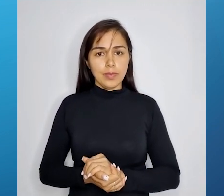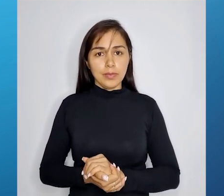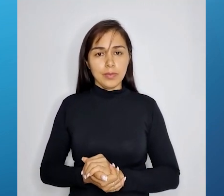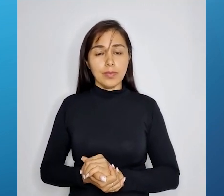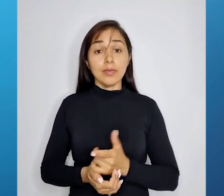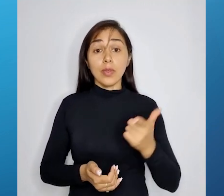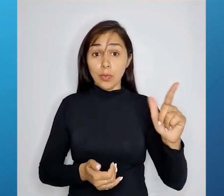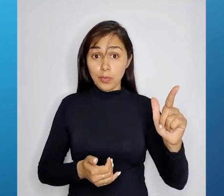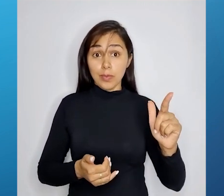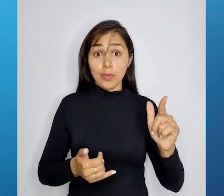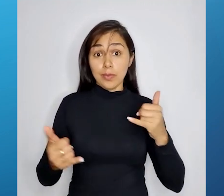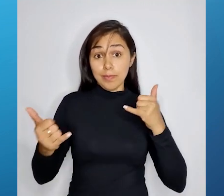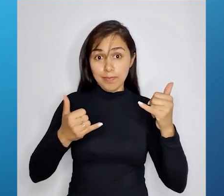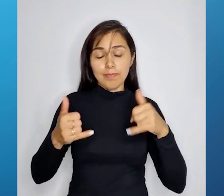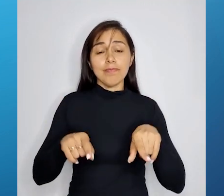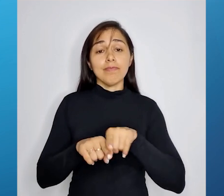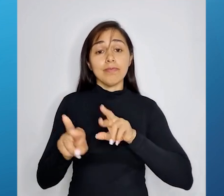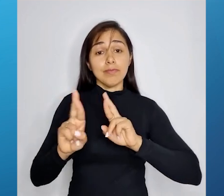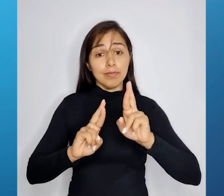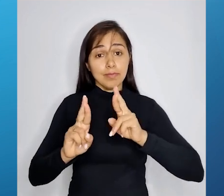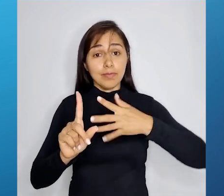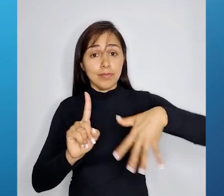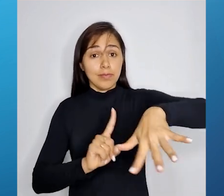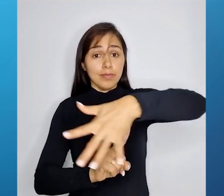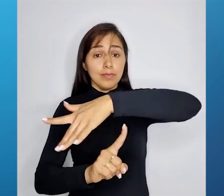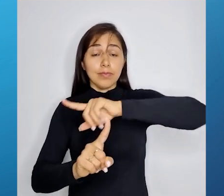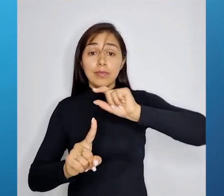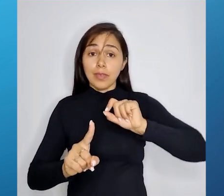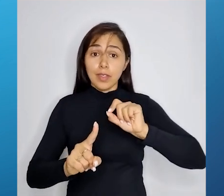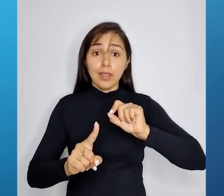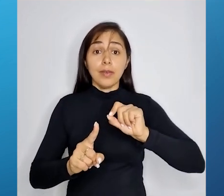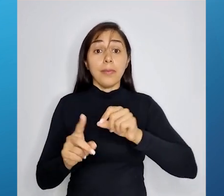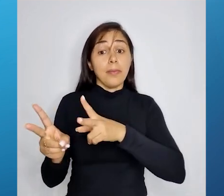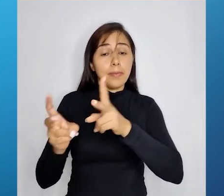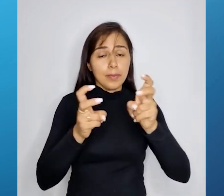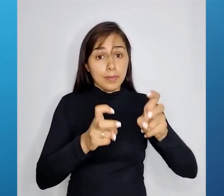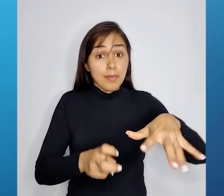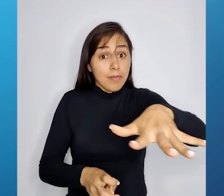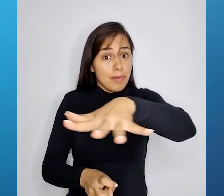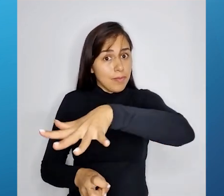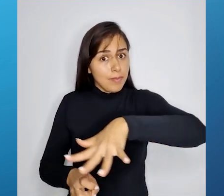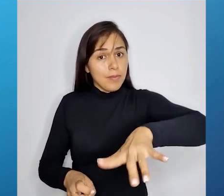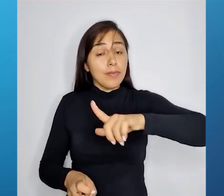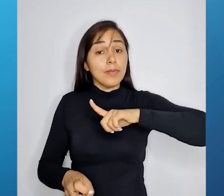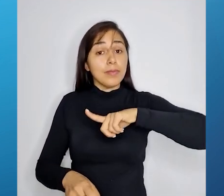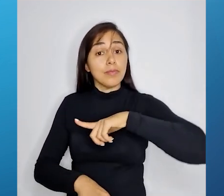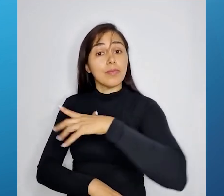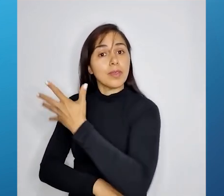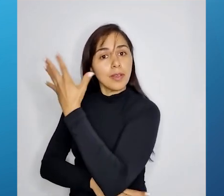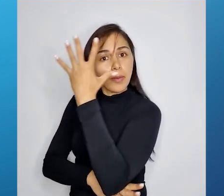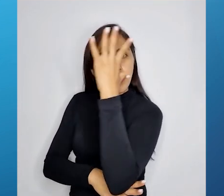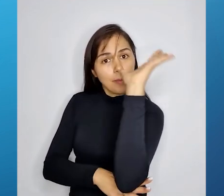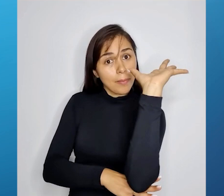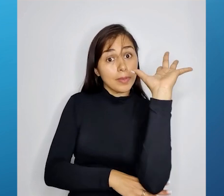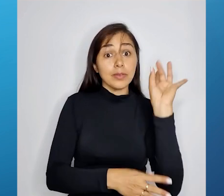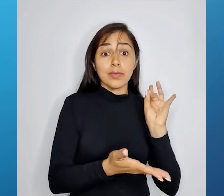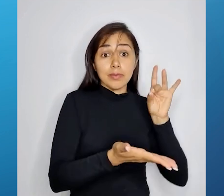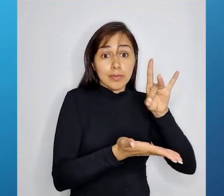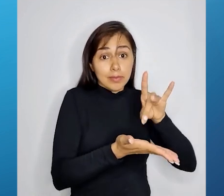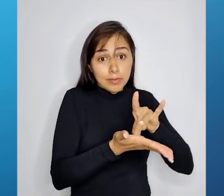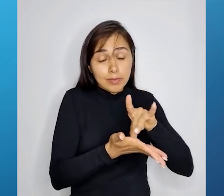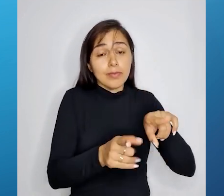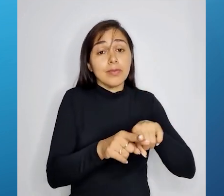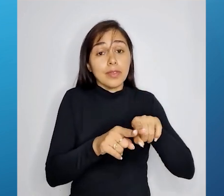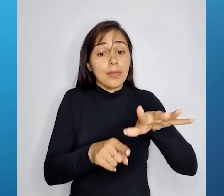O outro índice relacionado ao ambiente é a cobertura vegetal nativa e de mata remanescente. Aqui são avaliados quais